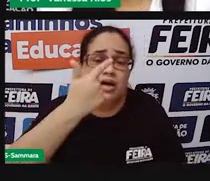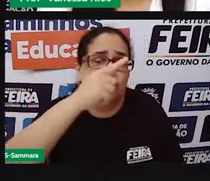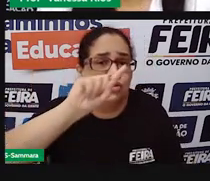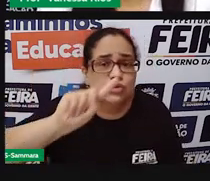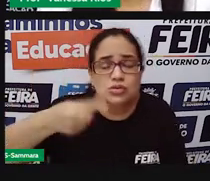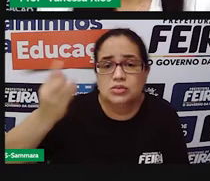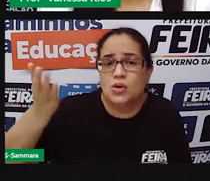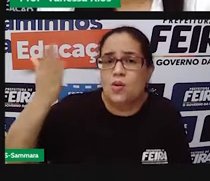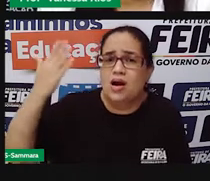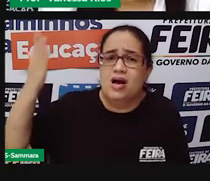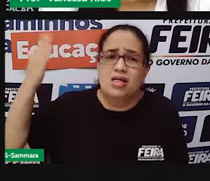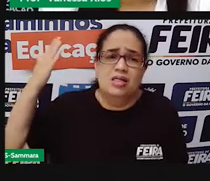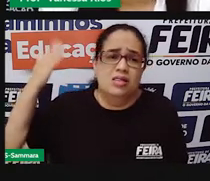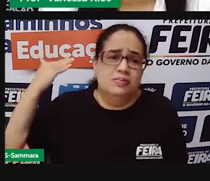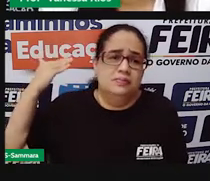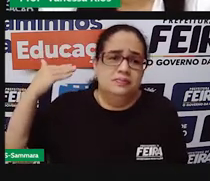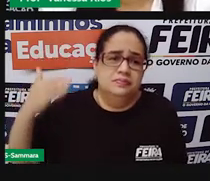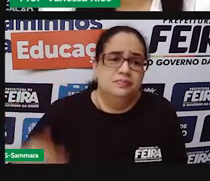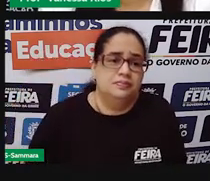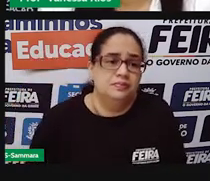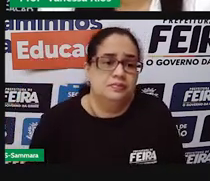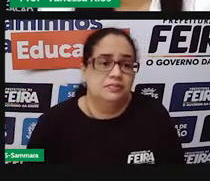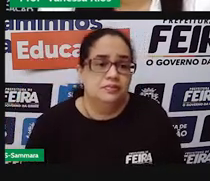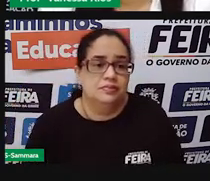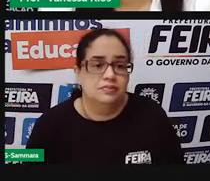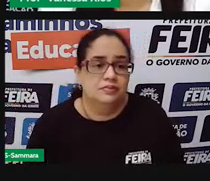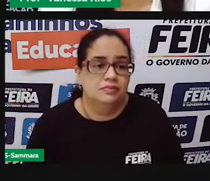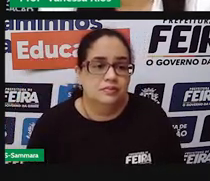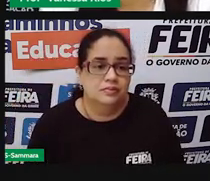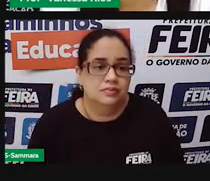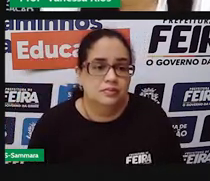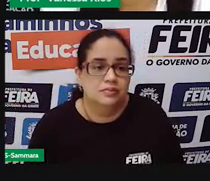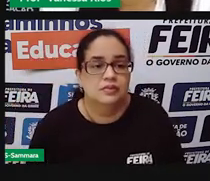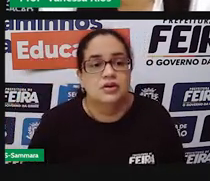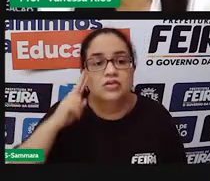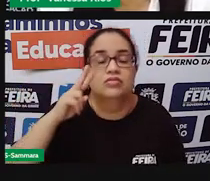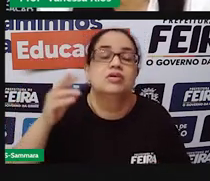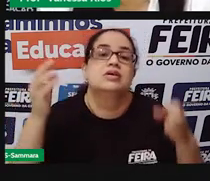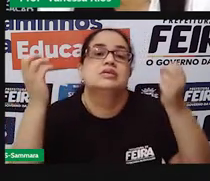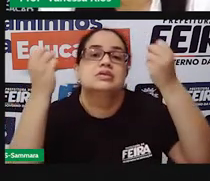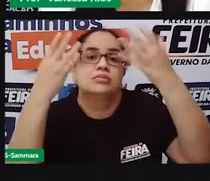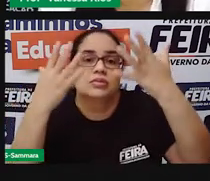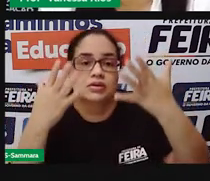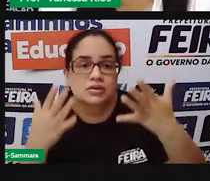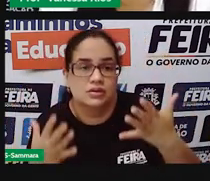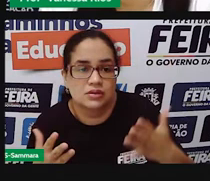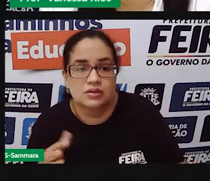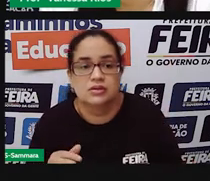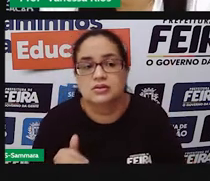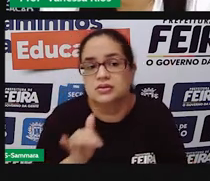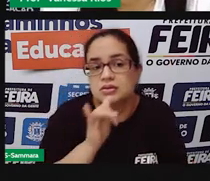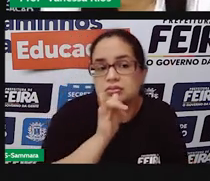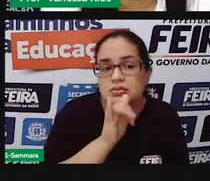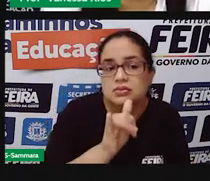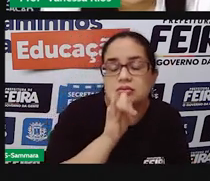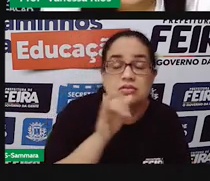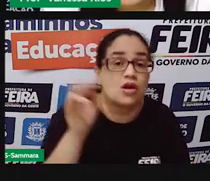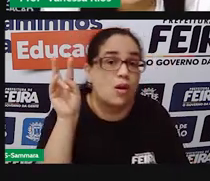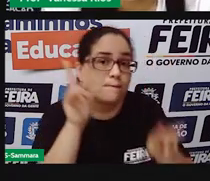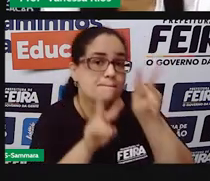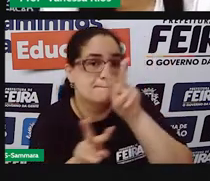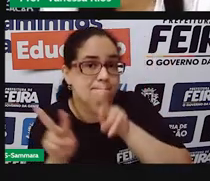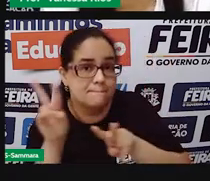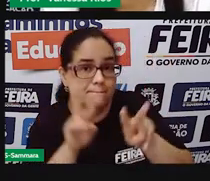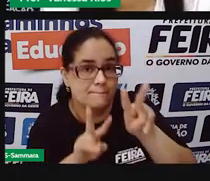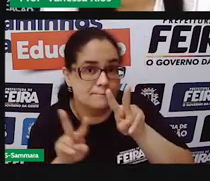.300 anos atrás, mas que trazem definições, né, informações que a gente observa aí